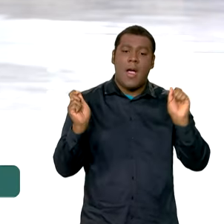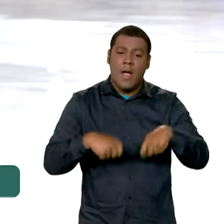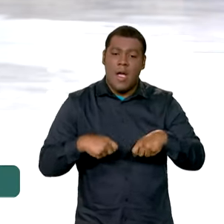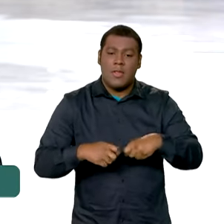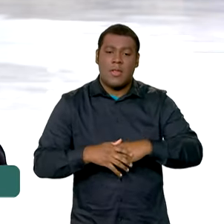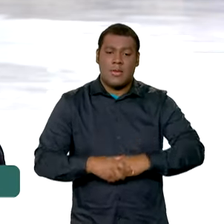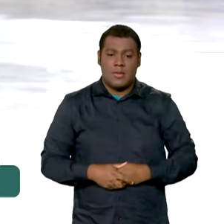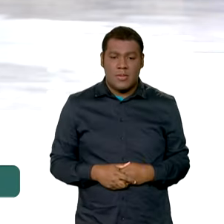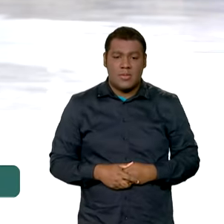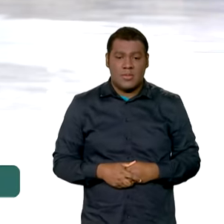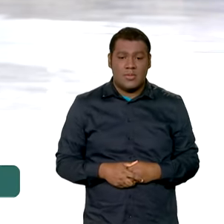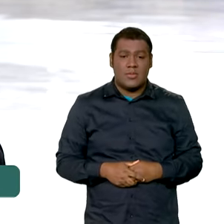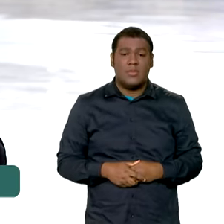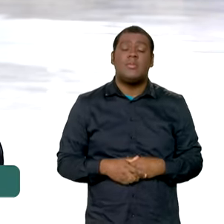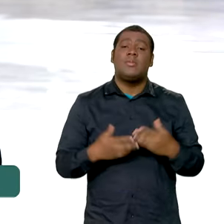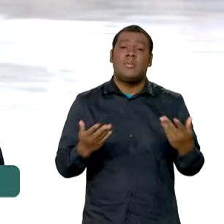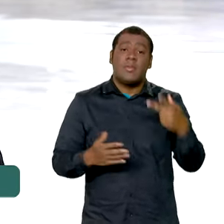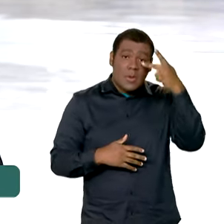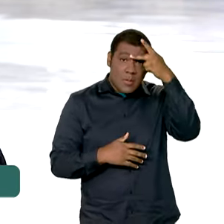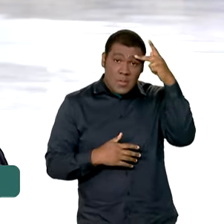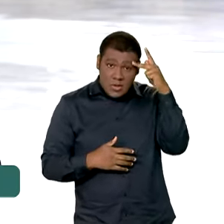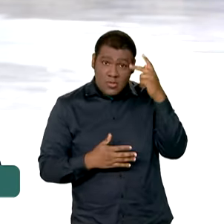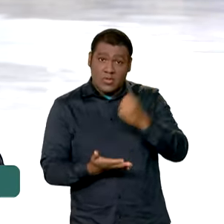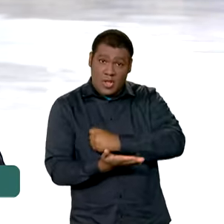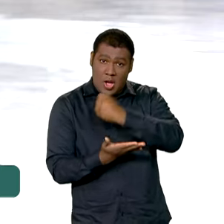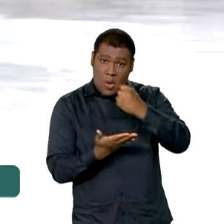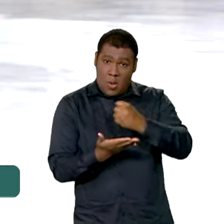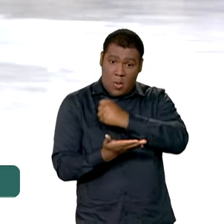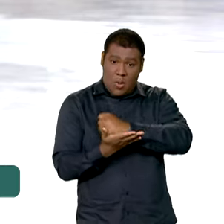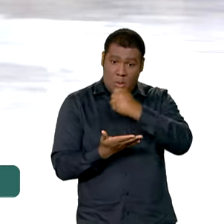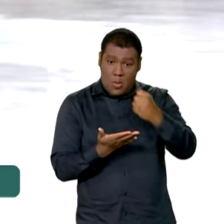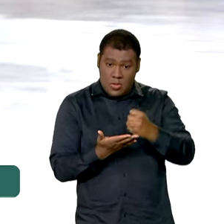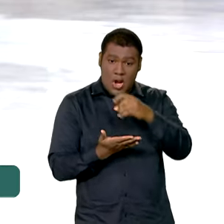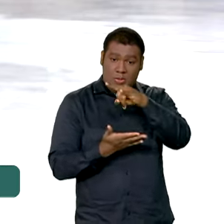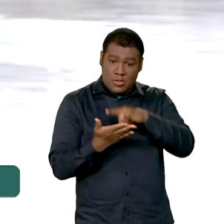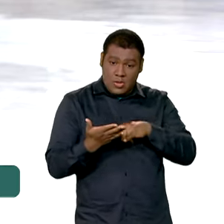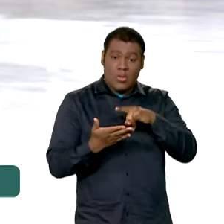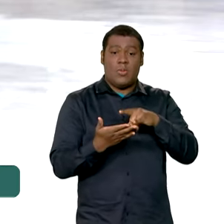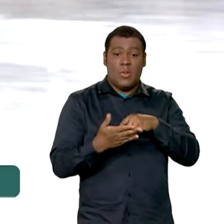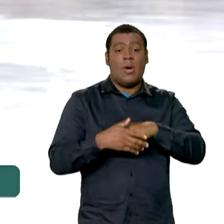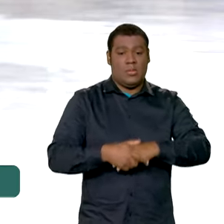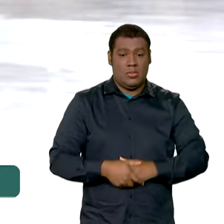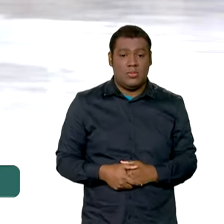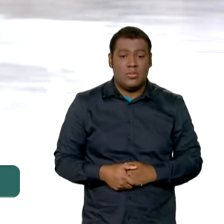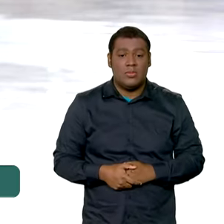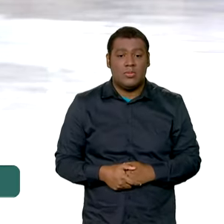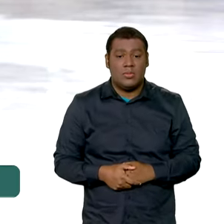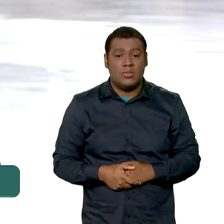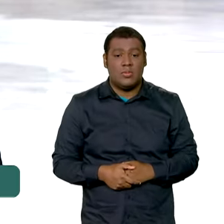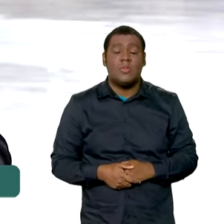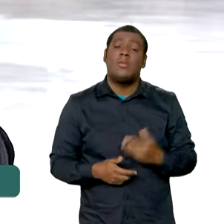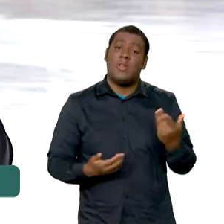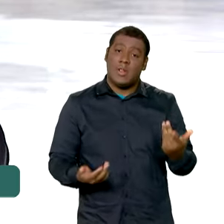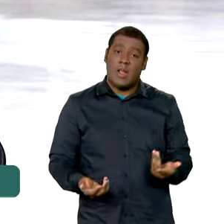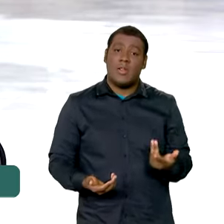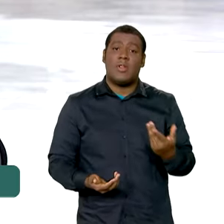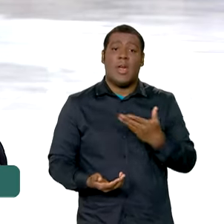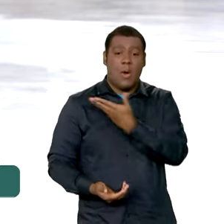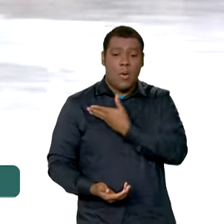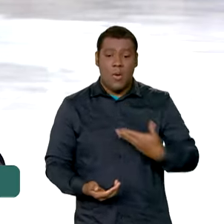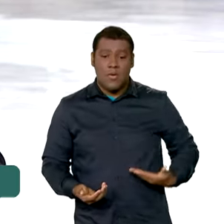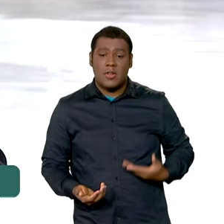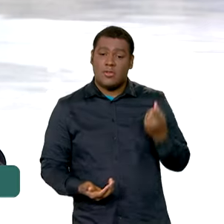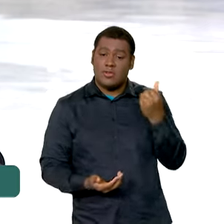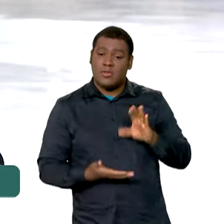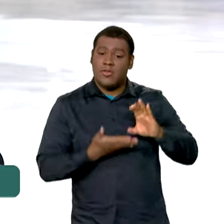eles precisam continuar contratados durante julho e agosto, que são os meses que eles vão receber essas parcelas, esse valor, e mais dois meses,